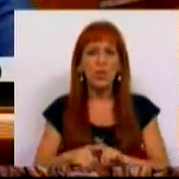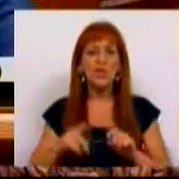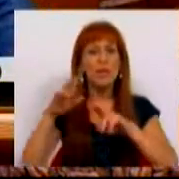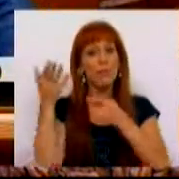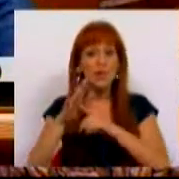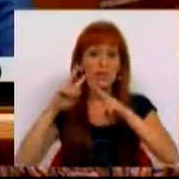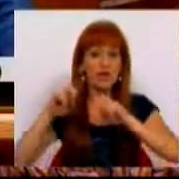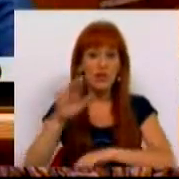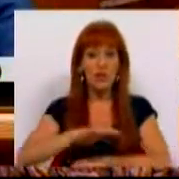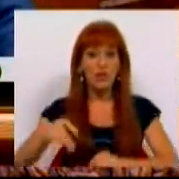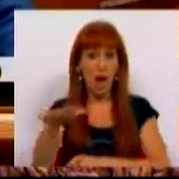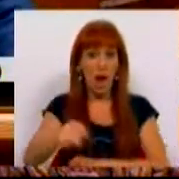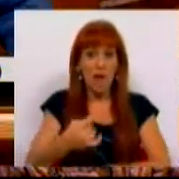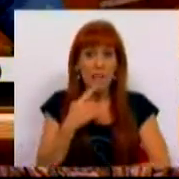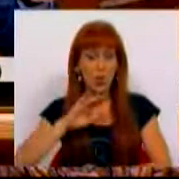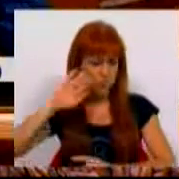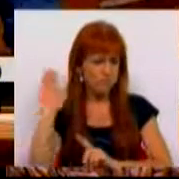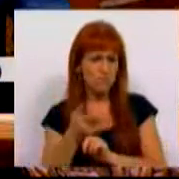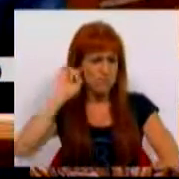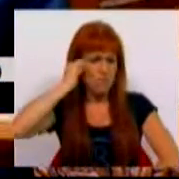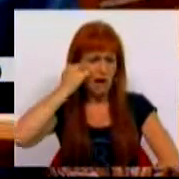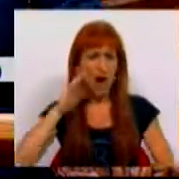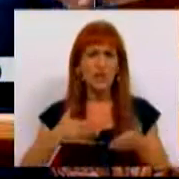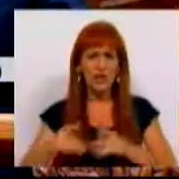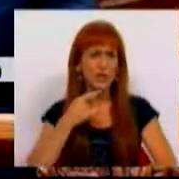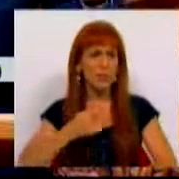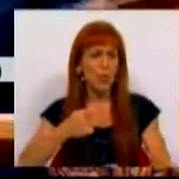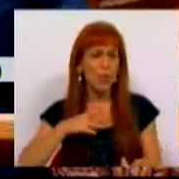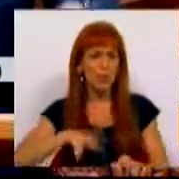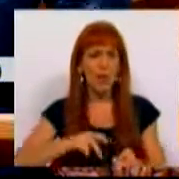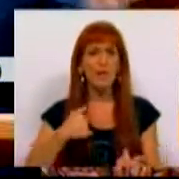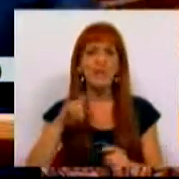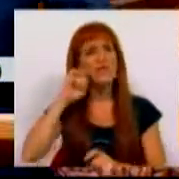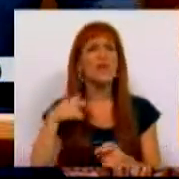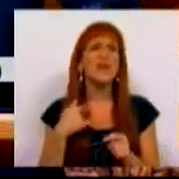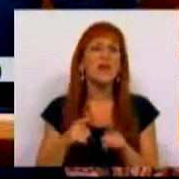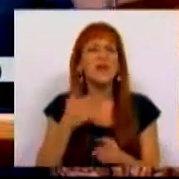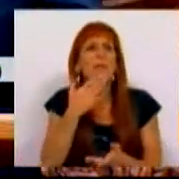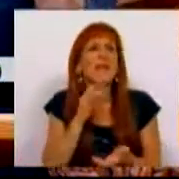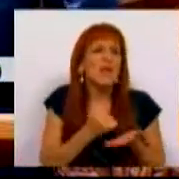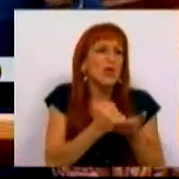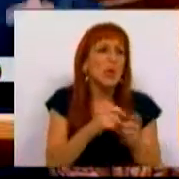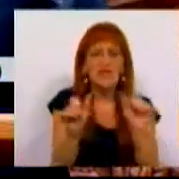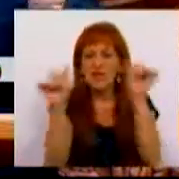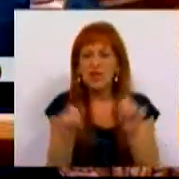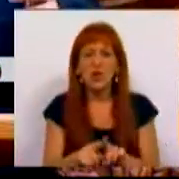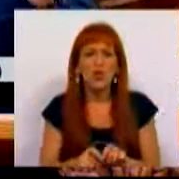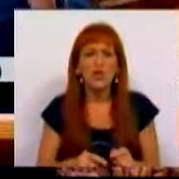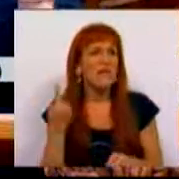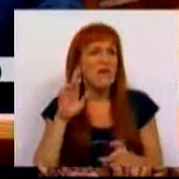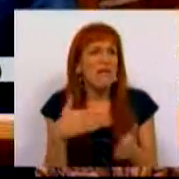na investigação científica, que é uma área também penalizada, estratégica para o país, mas em que continuamos a depender de bolsas e de sistemas que não são